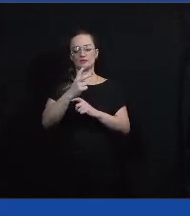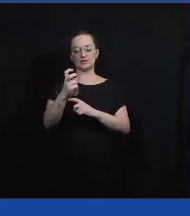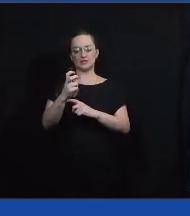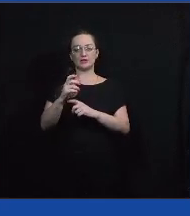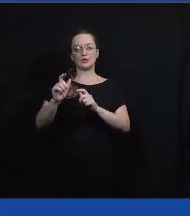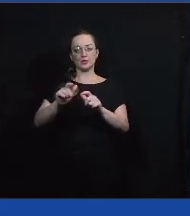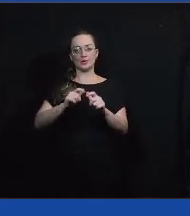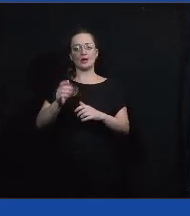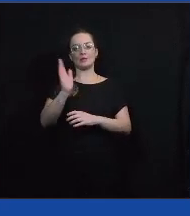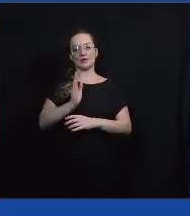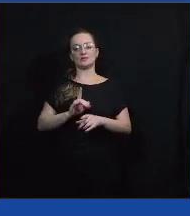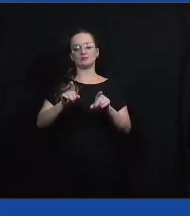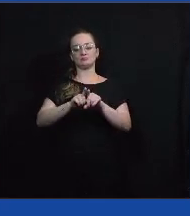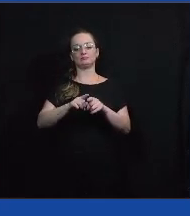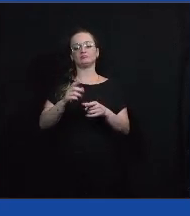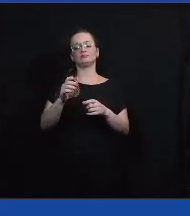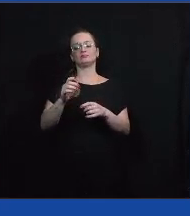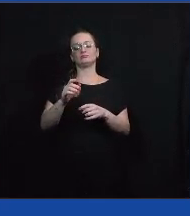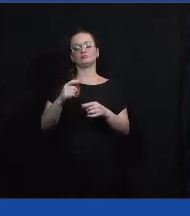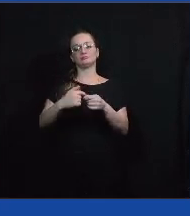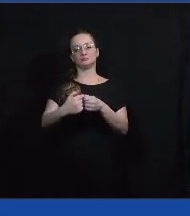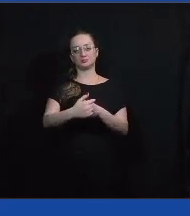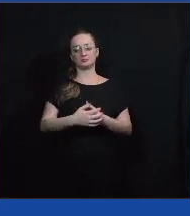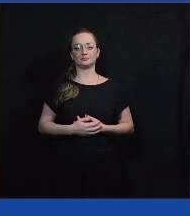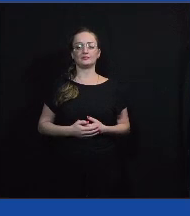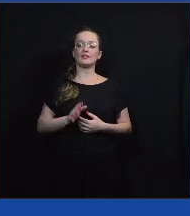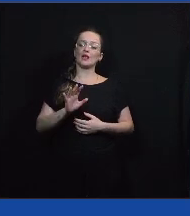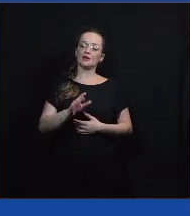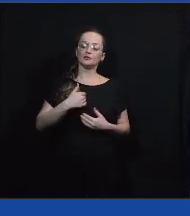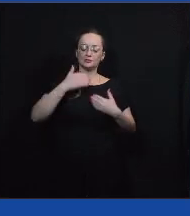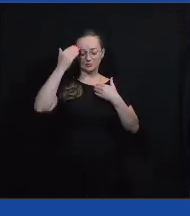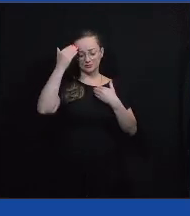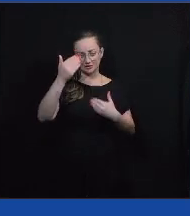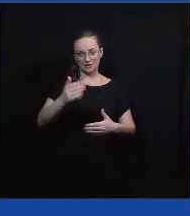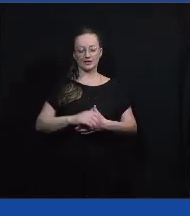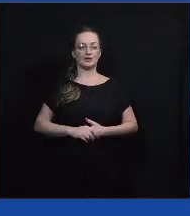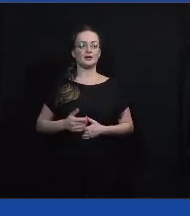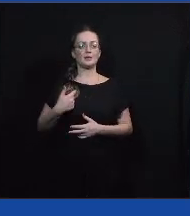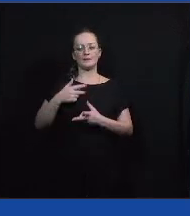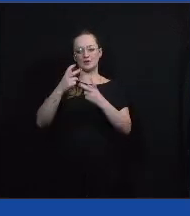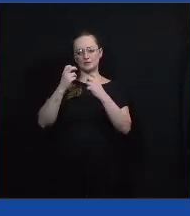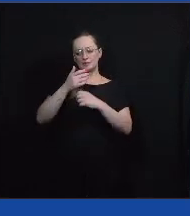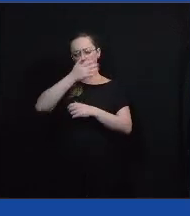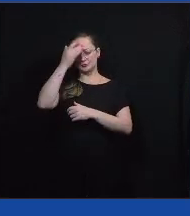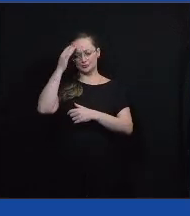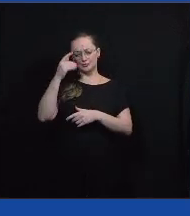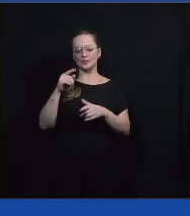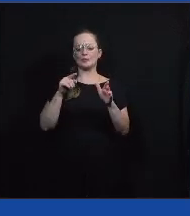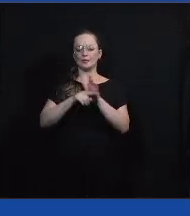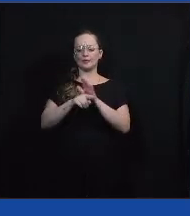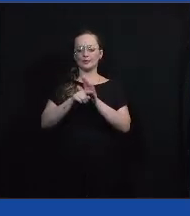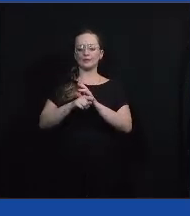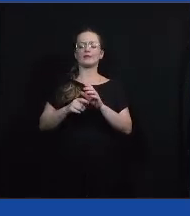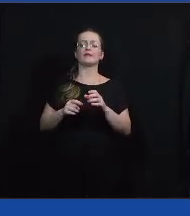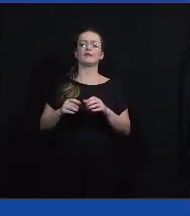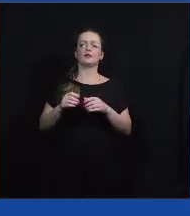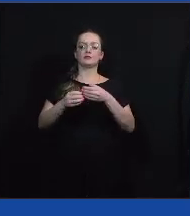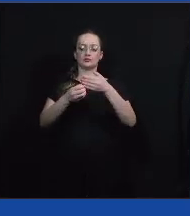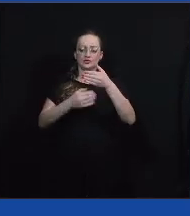tamo junto. É isso, gente, muito obrigada, eu vi que tem gente perguntando lá no chat onde que consegue o canvas,